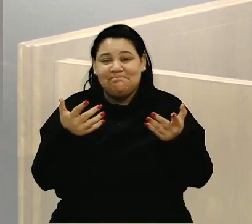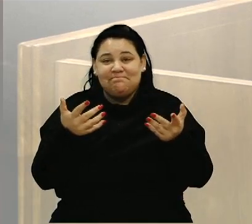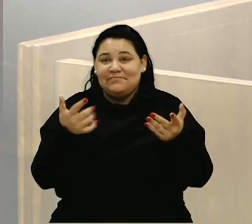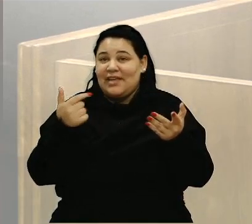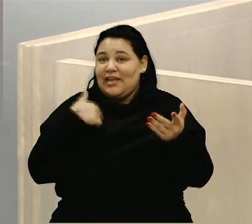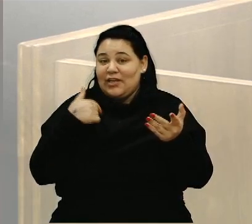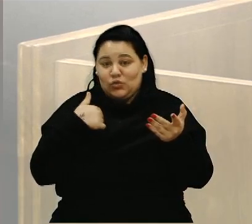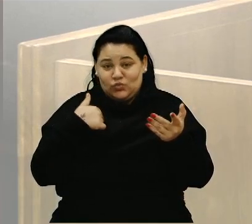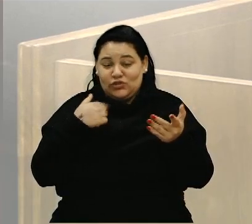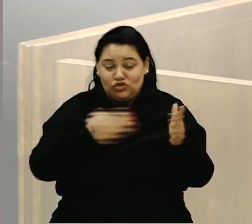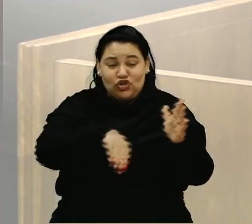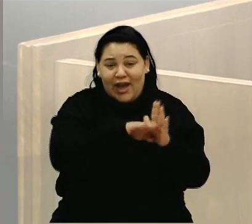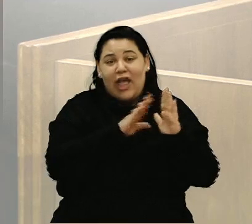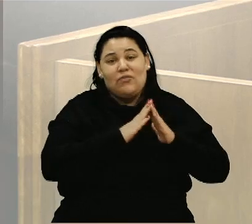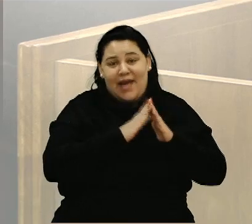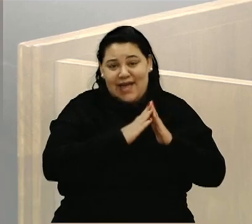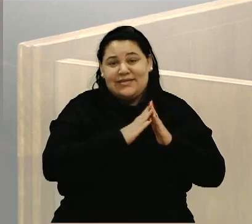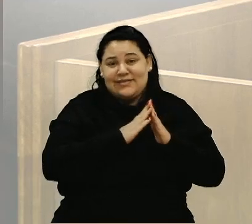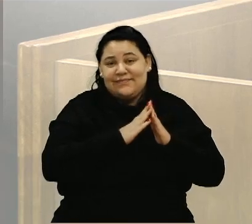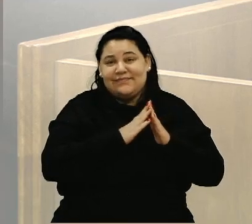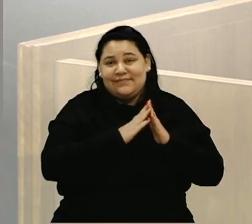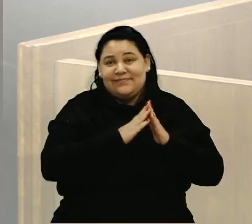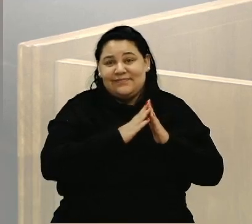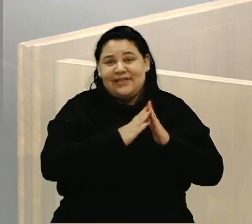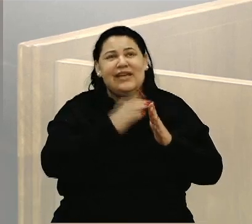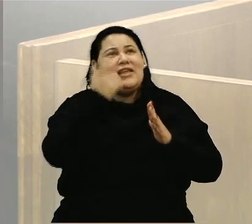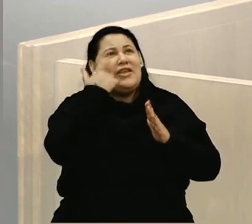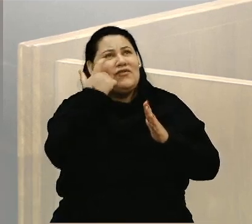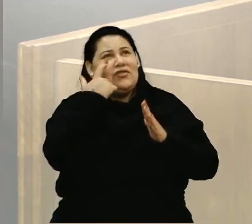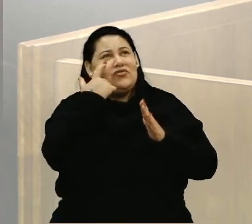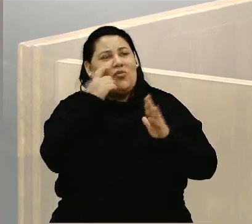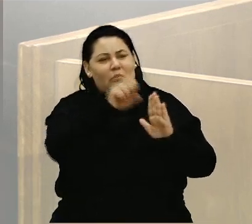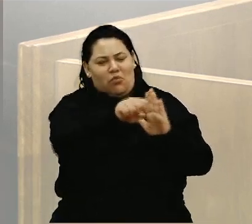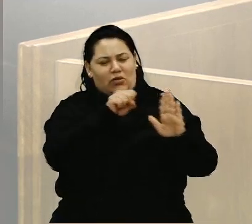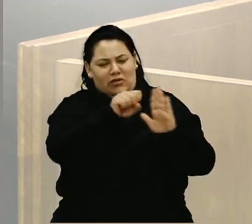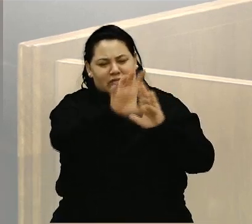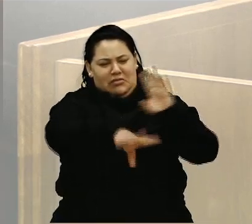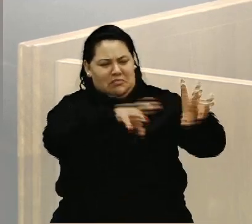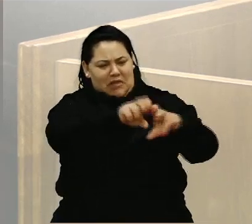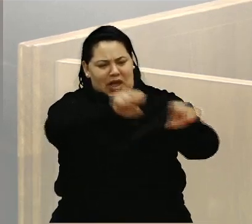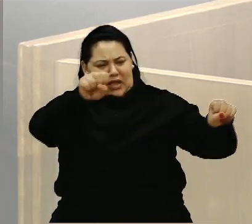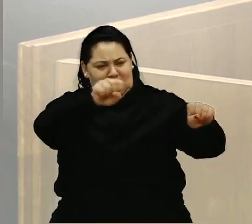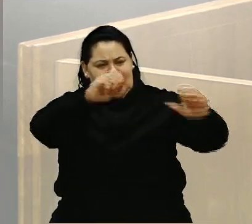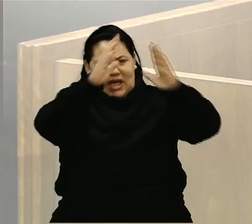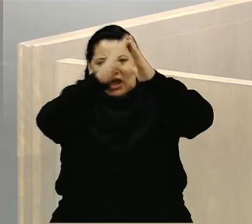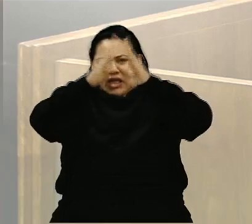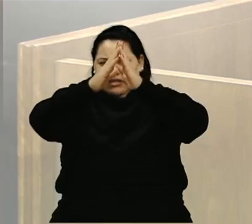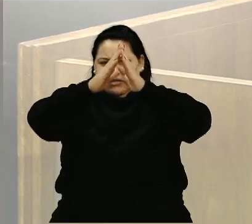casa, e vejo que o portão está amarrado, o beiral está caindo,